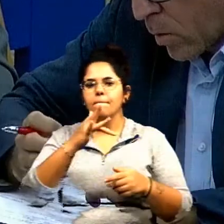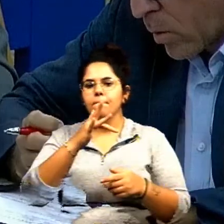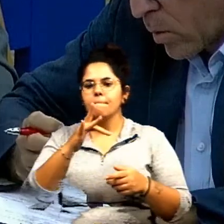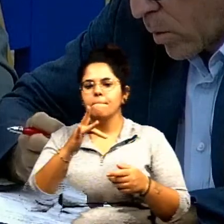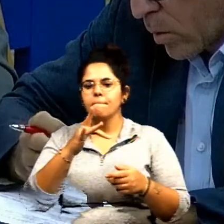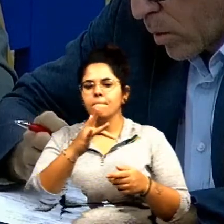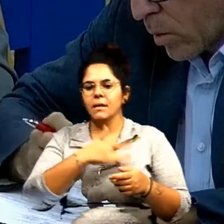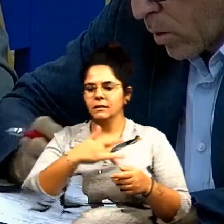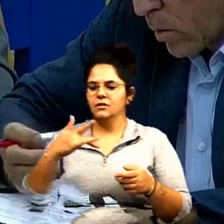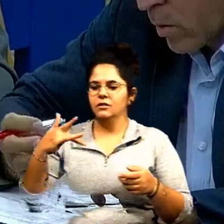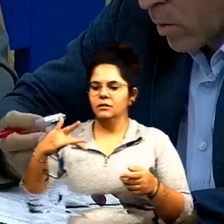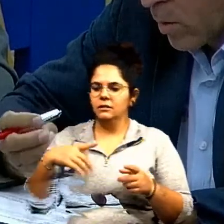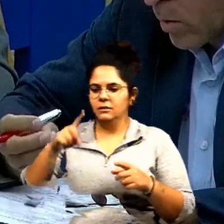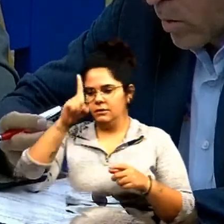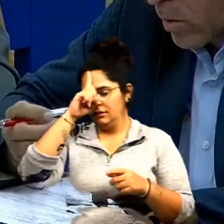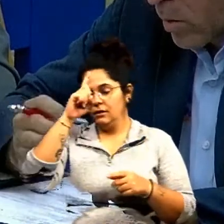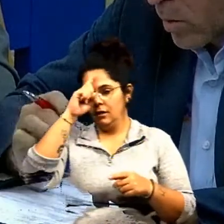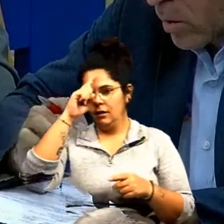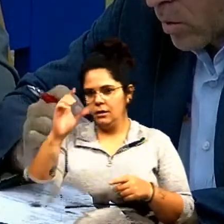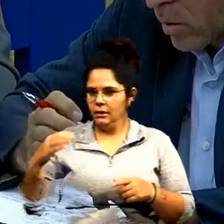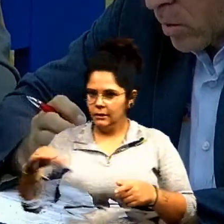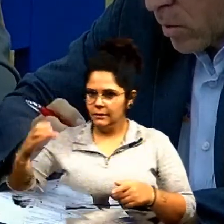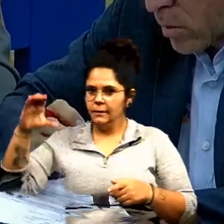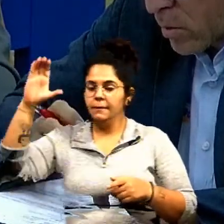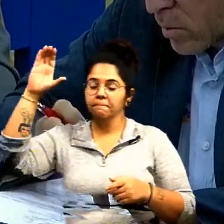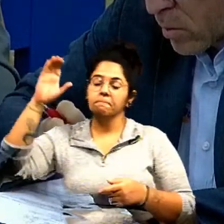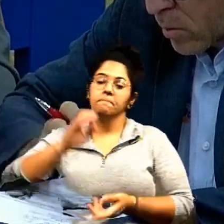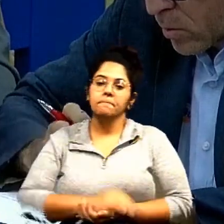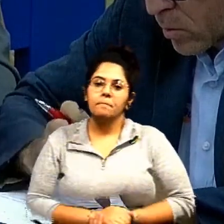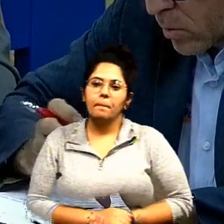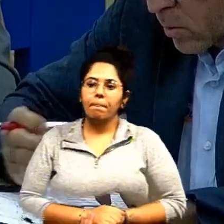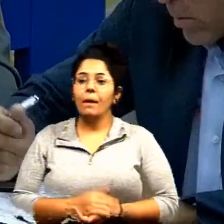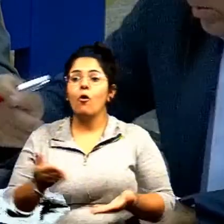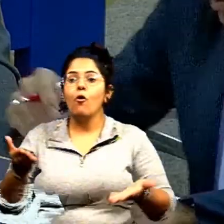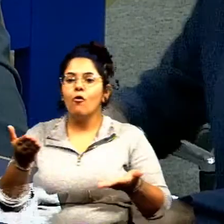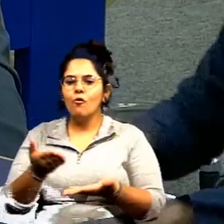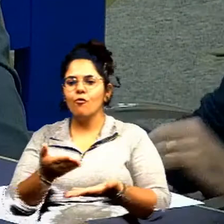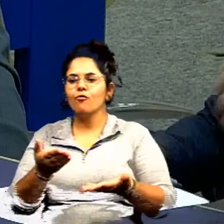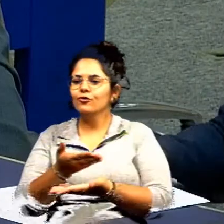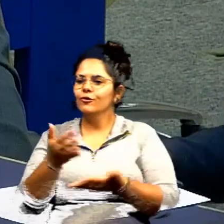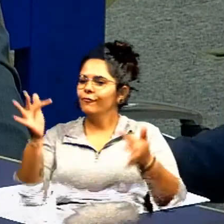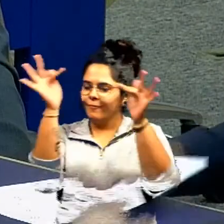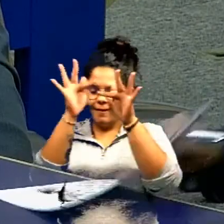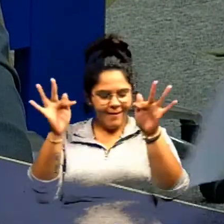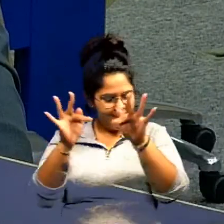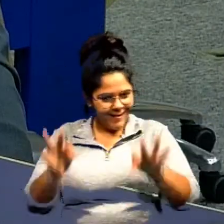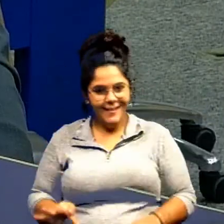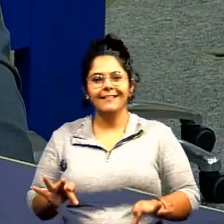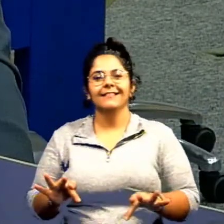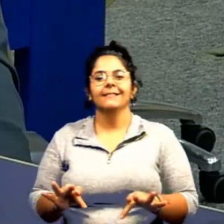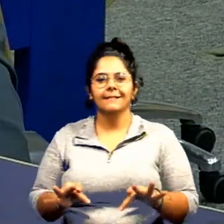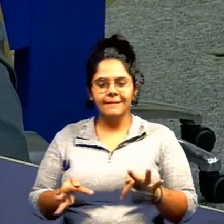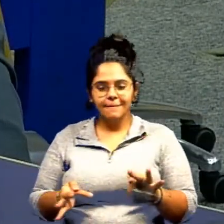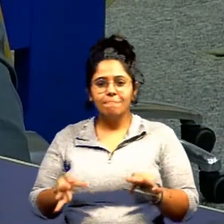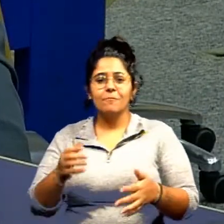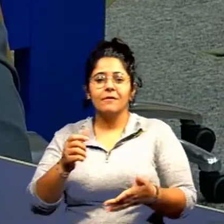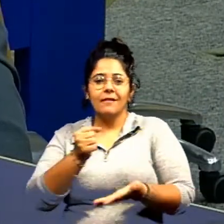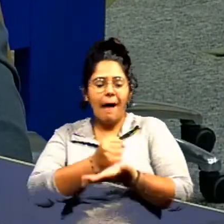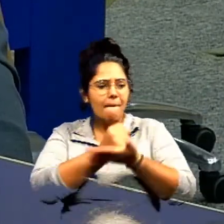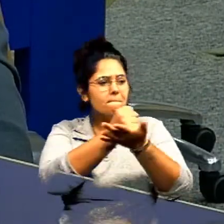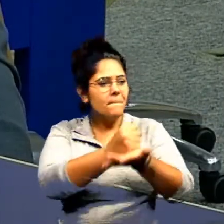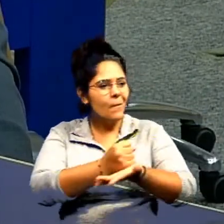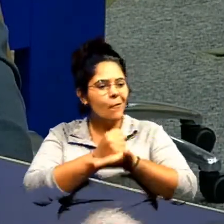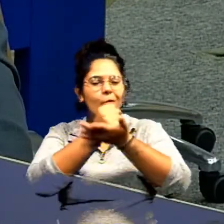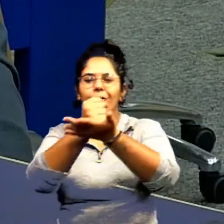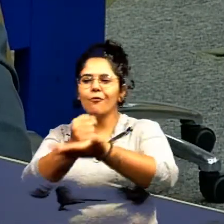talvez hoje seu presidente seja um dos momentos mais felizes dos meus últimos quatro anos aqui na casa em saber que eu tive o apoio de todos